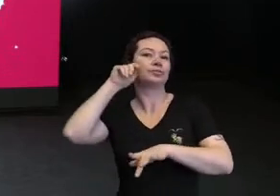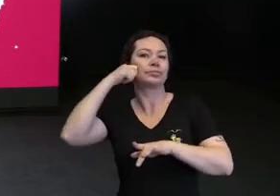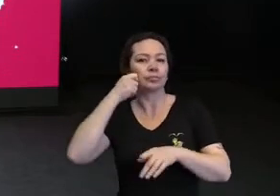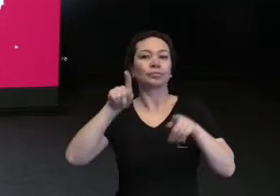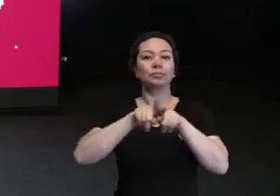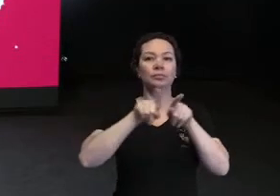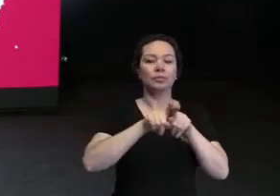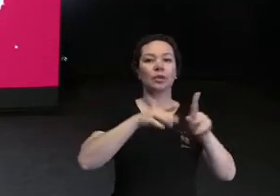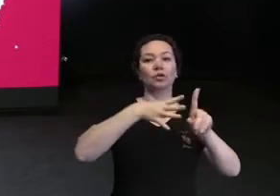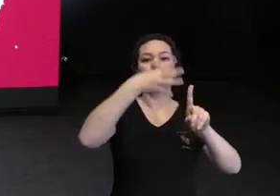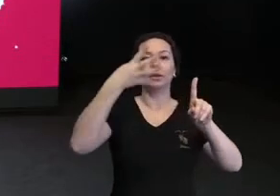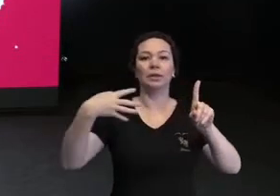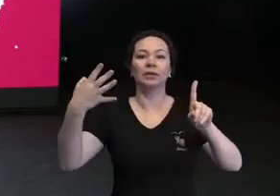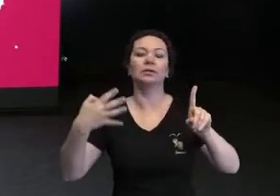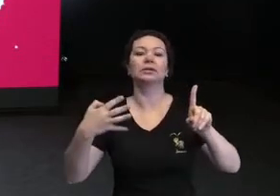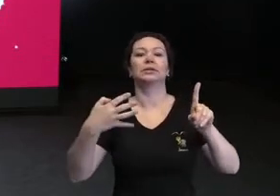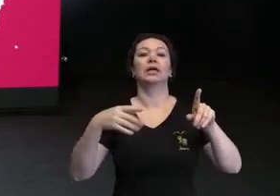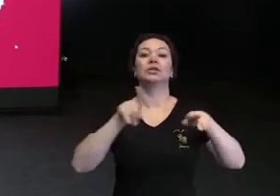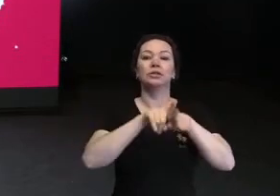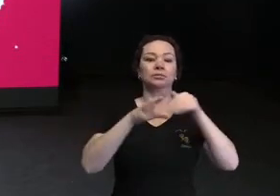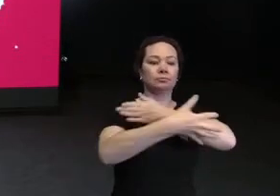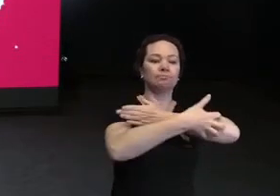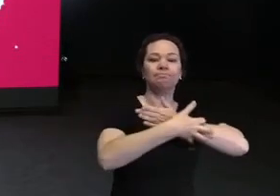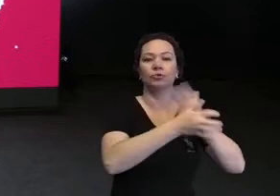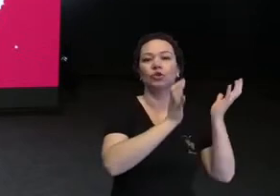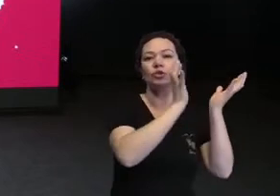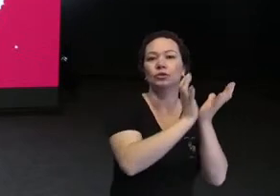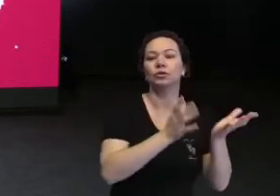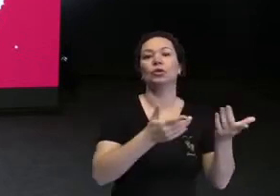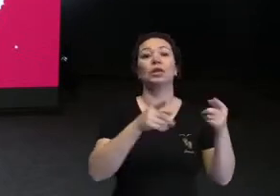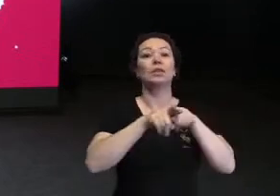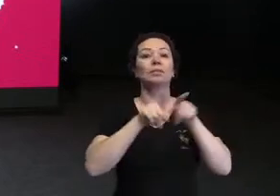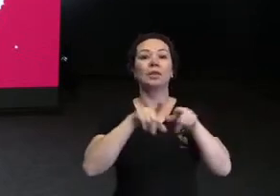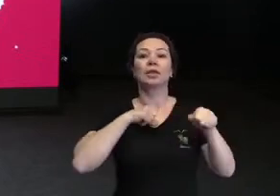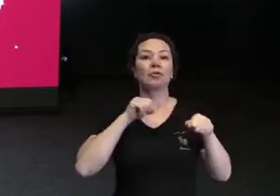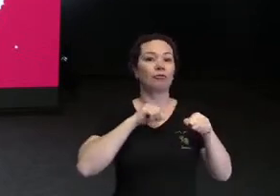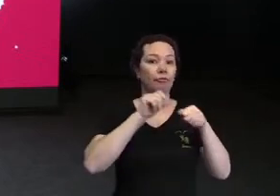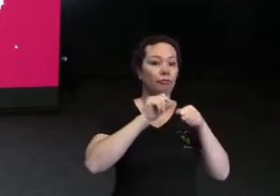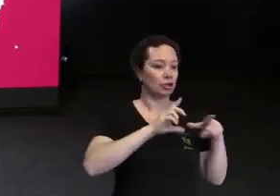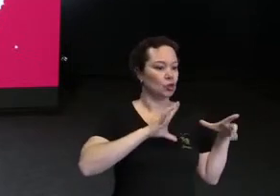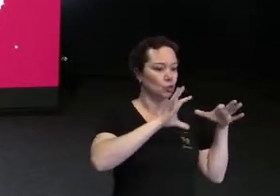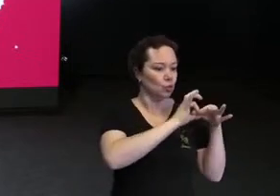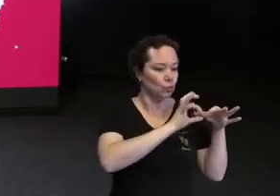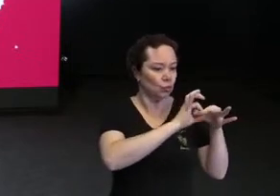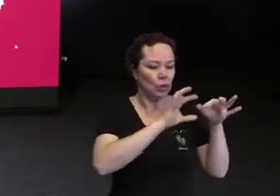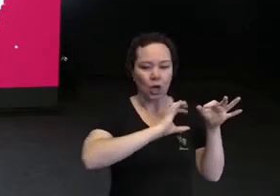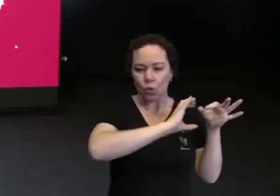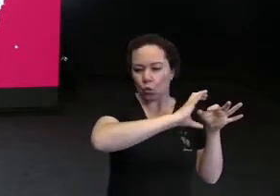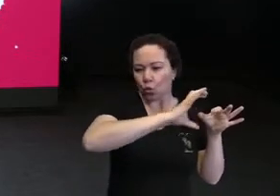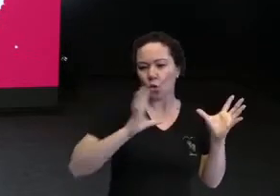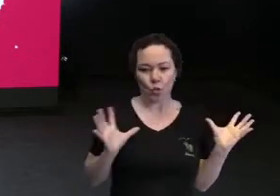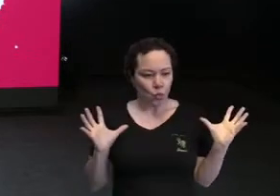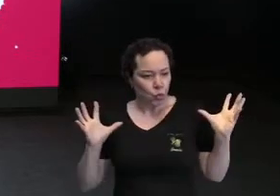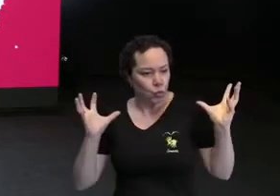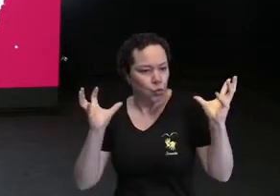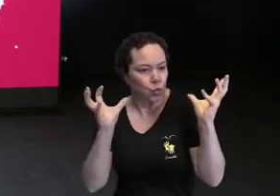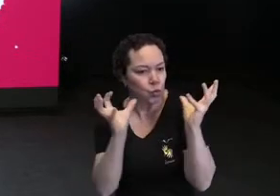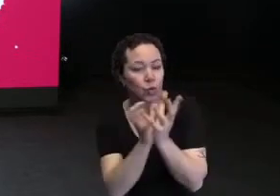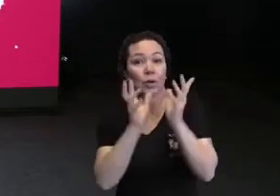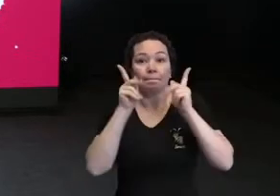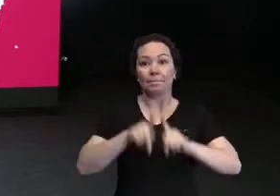periferia, e eu fiz uma rede de contatos incrível com negros que, desde 2015, está mobilizando